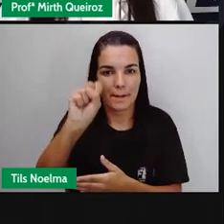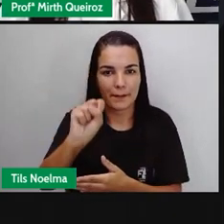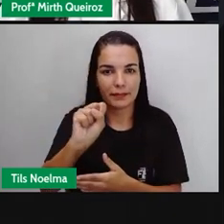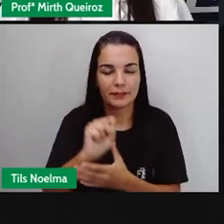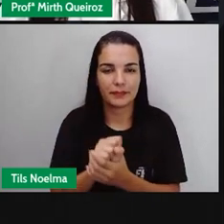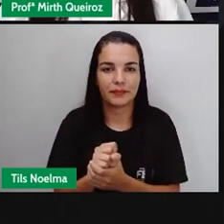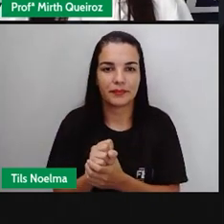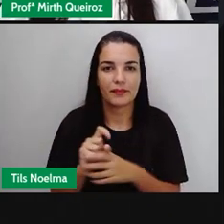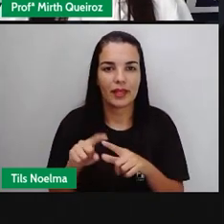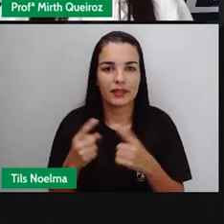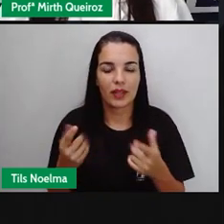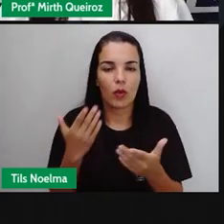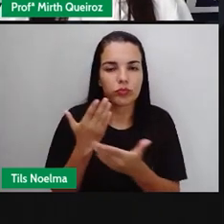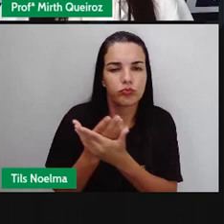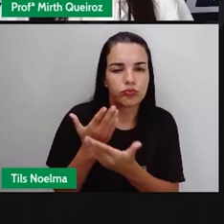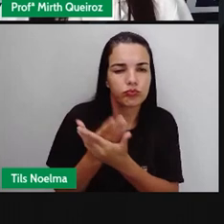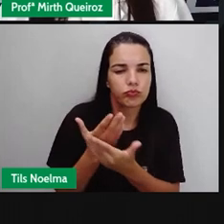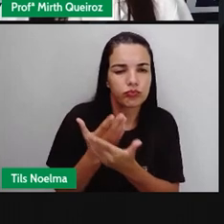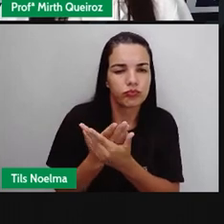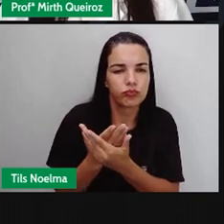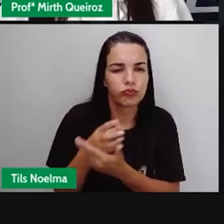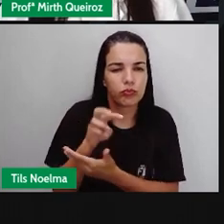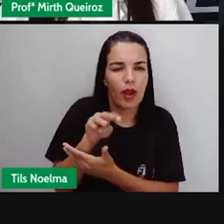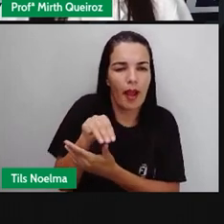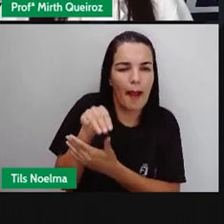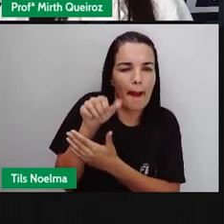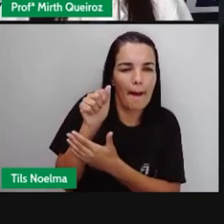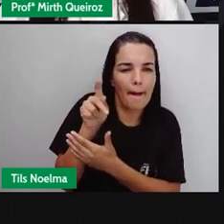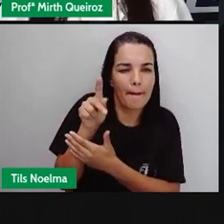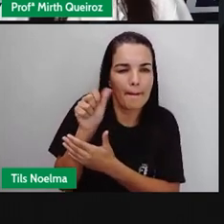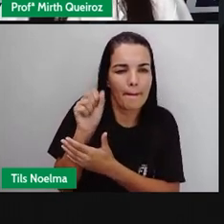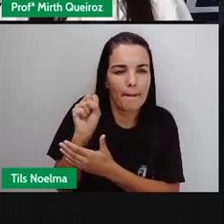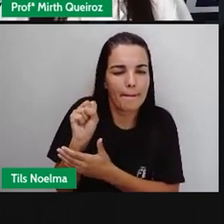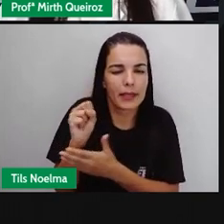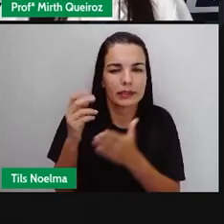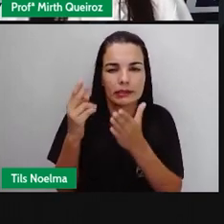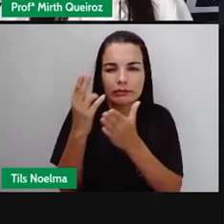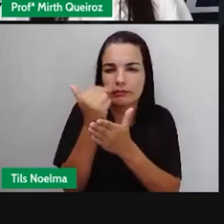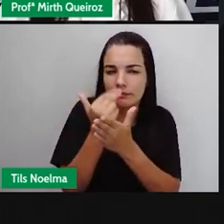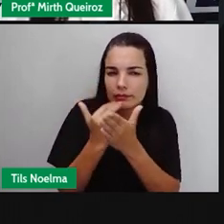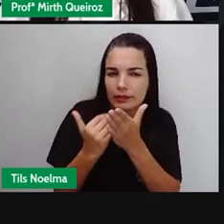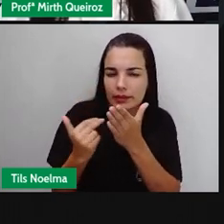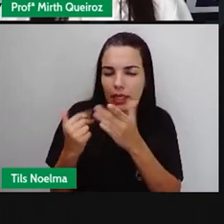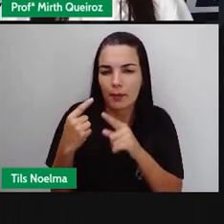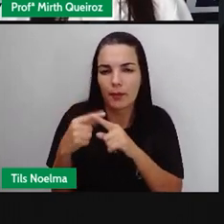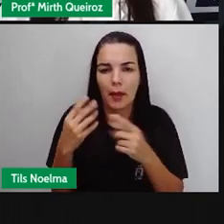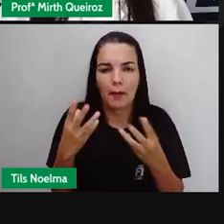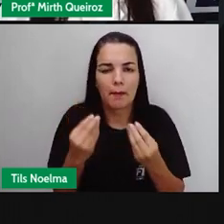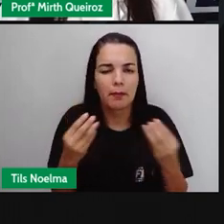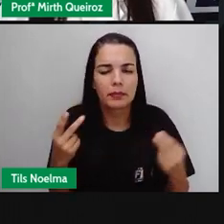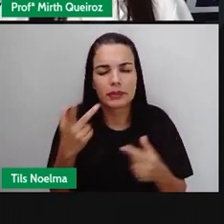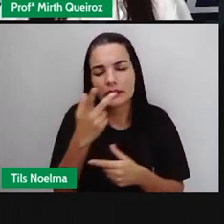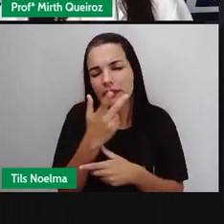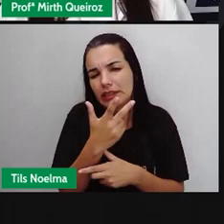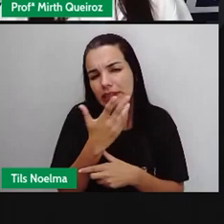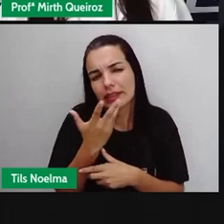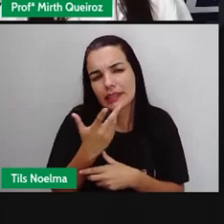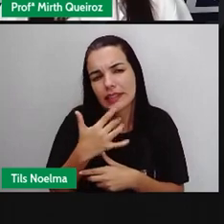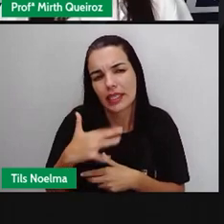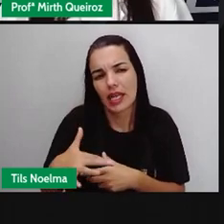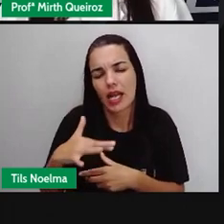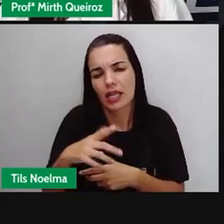Faremos aí, então, um estudo sobre mapas, sabendo que muitas crianças têm dificuldade em fazer a